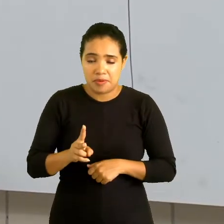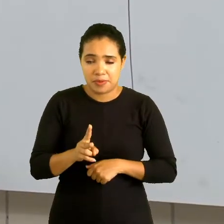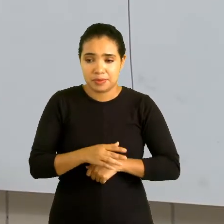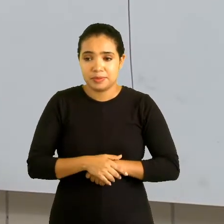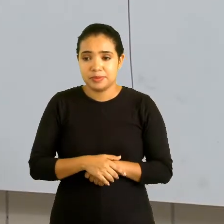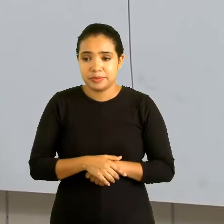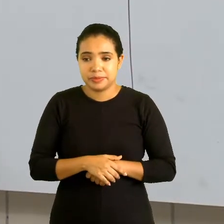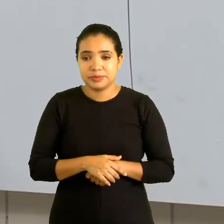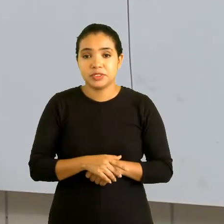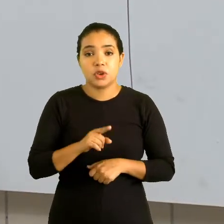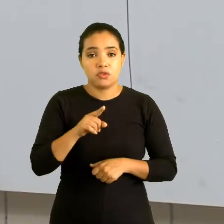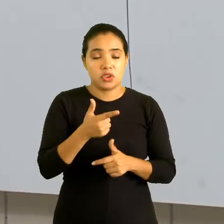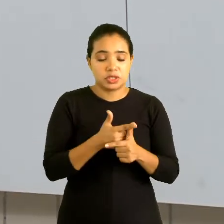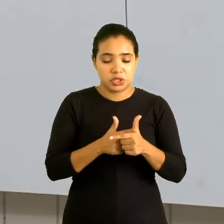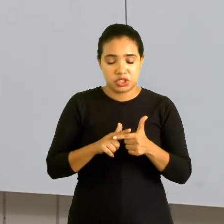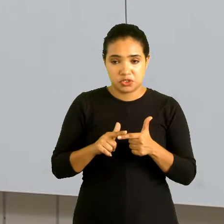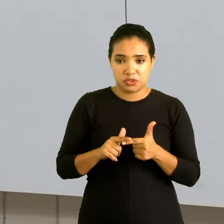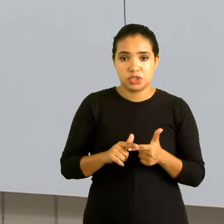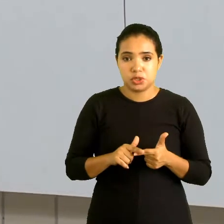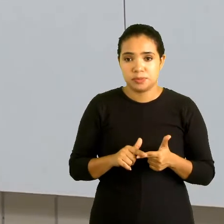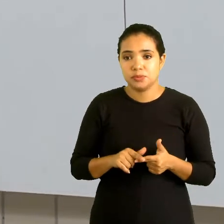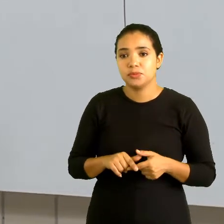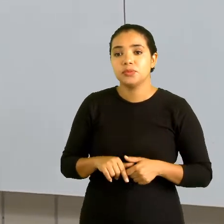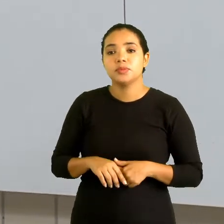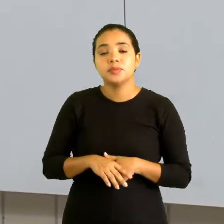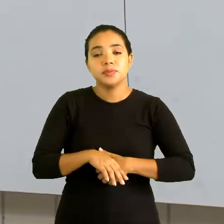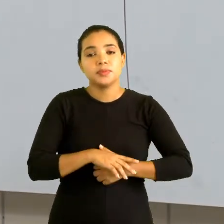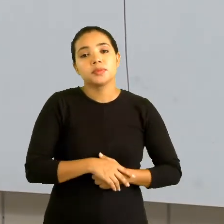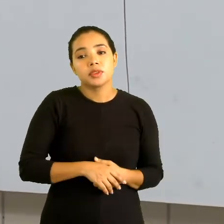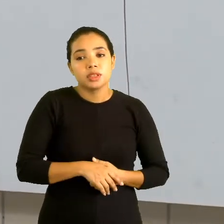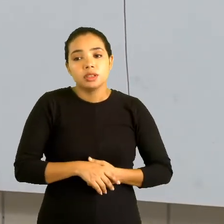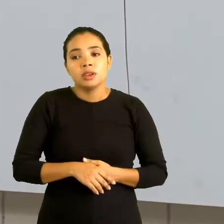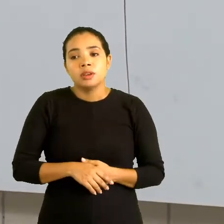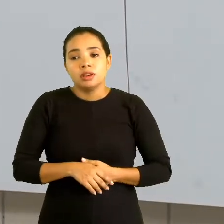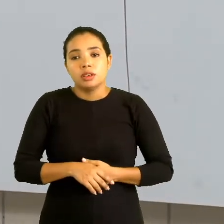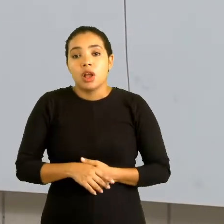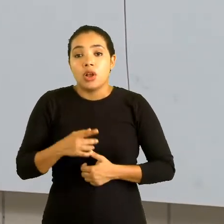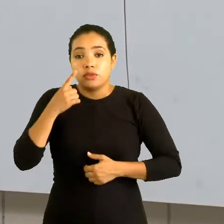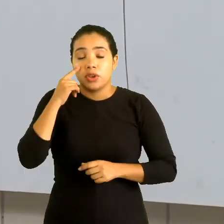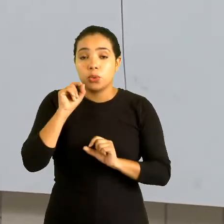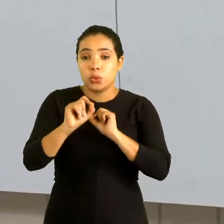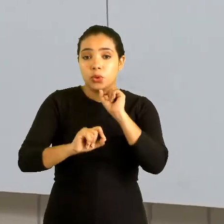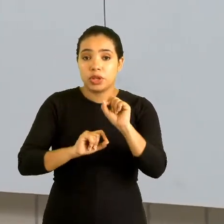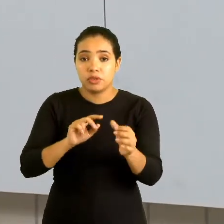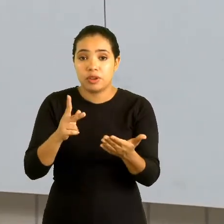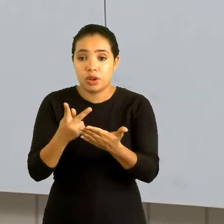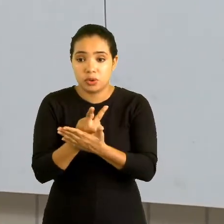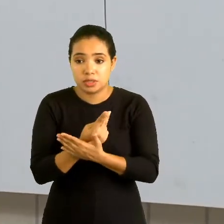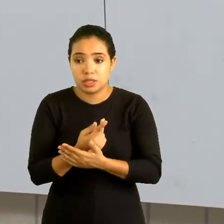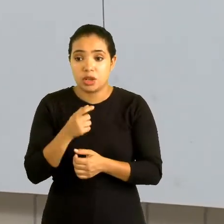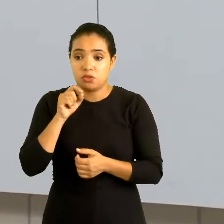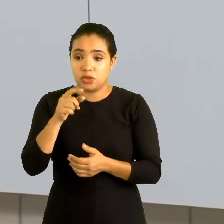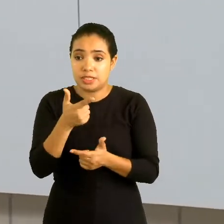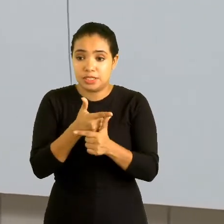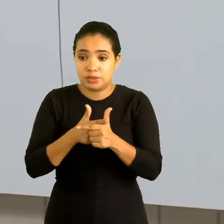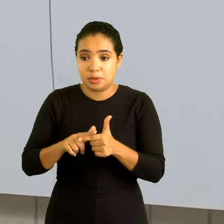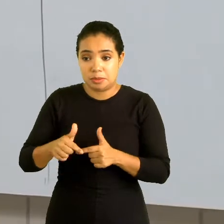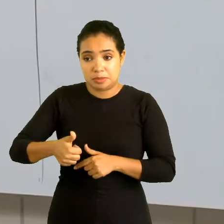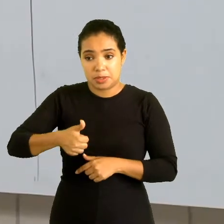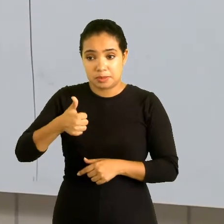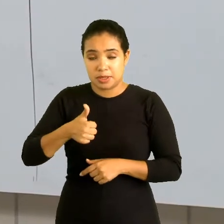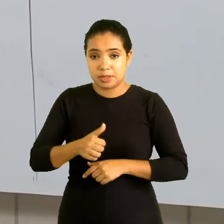Você vai dividir cada termo do polinômio pelo monômio. Olha o que vai acontecer. Você vai dividir primeiro